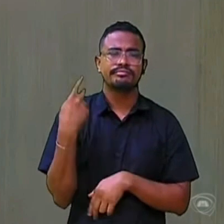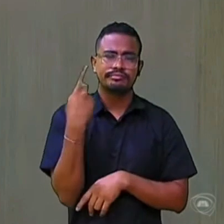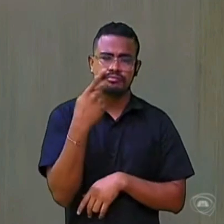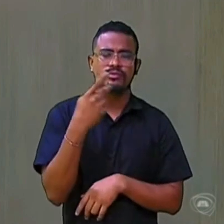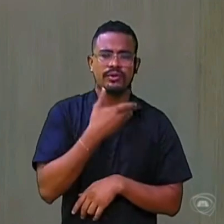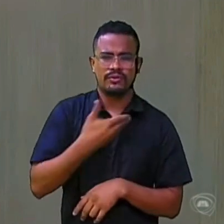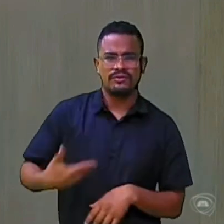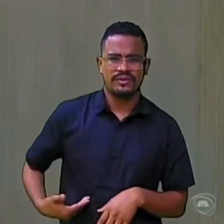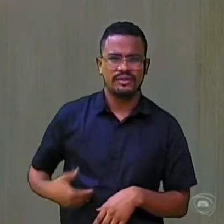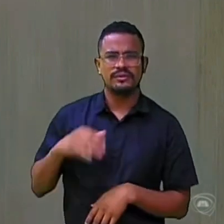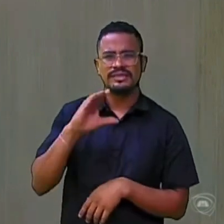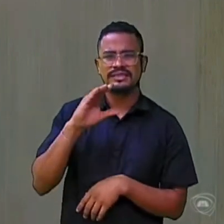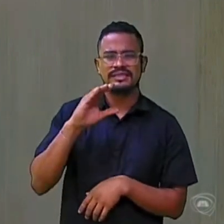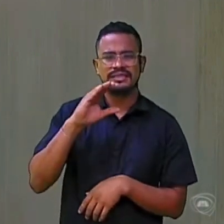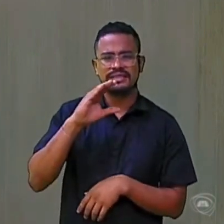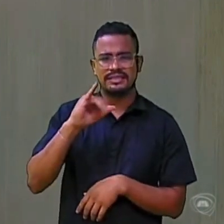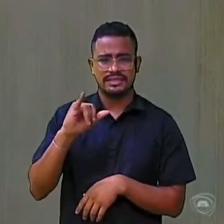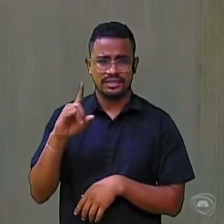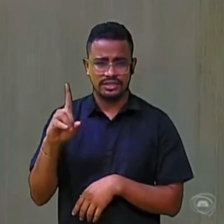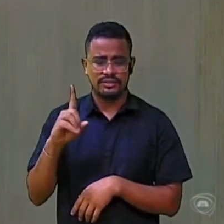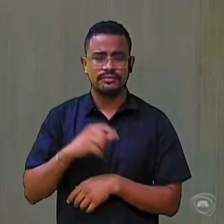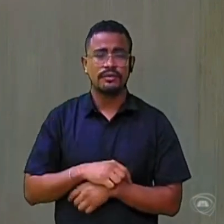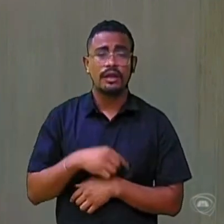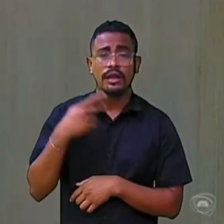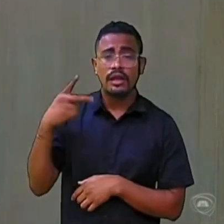fazia parte, o PT era o vice.